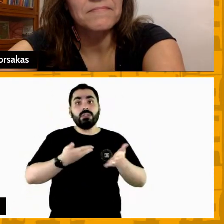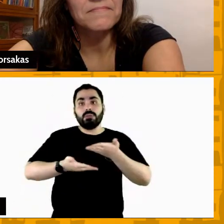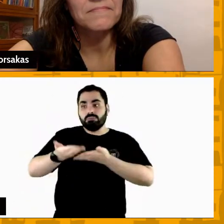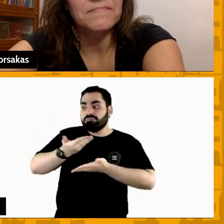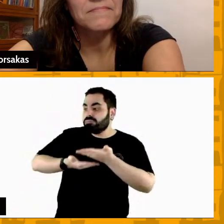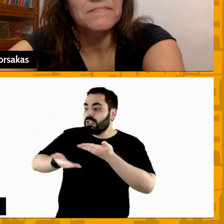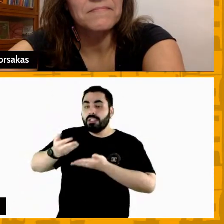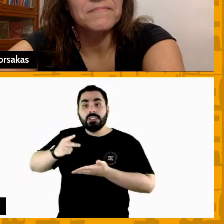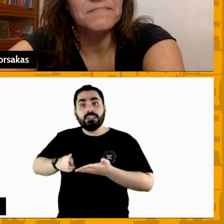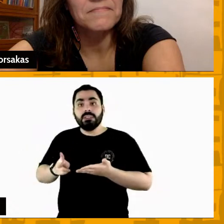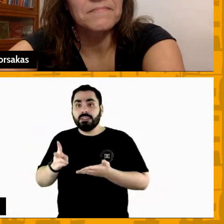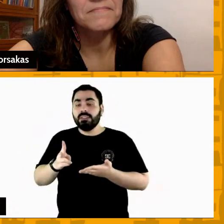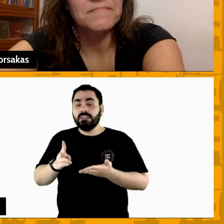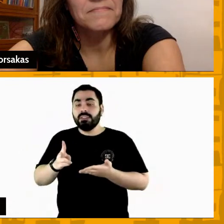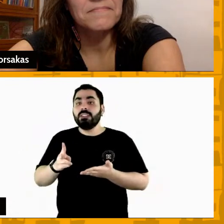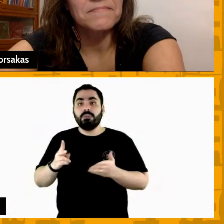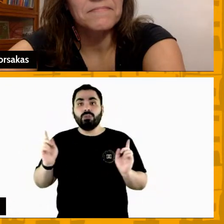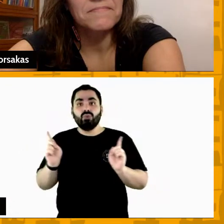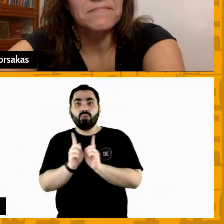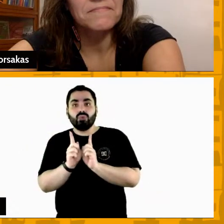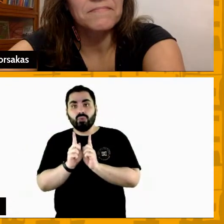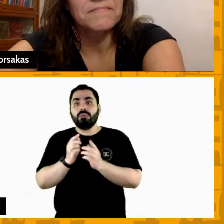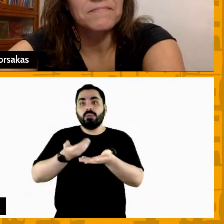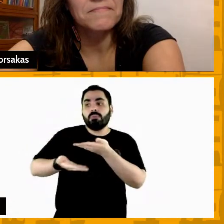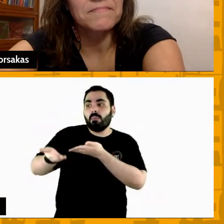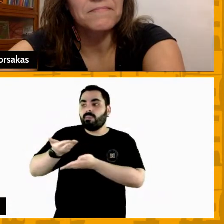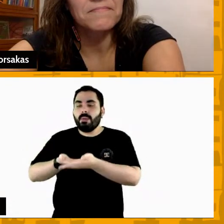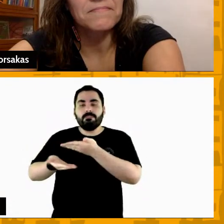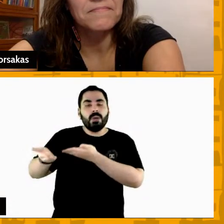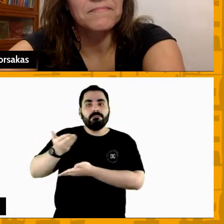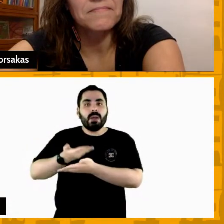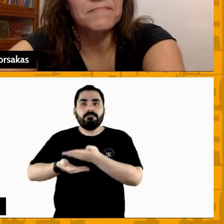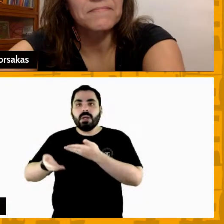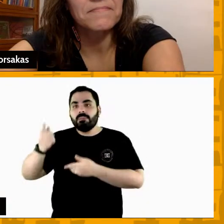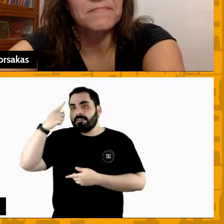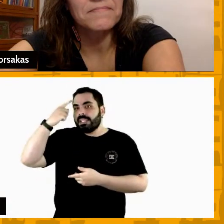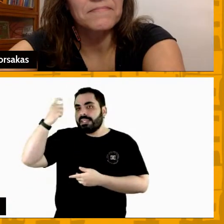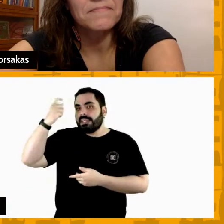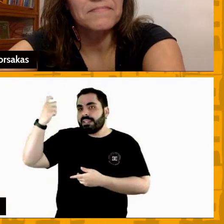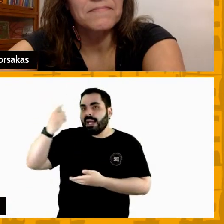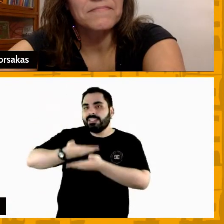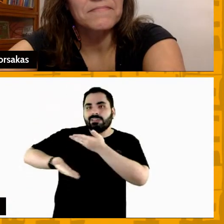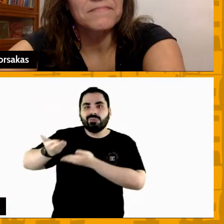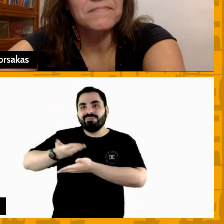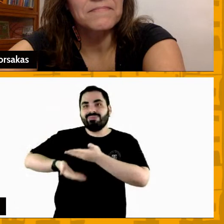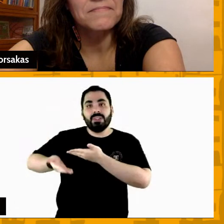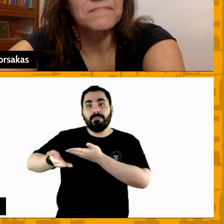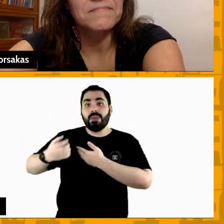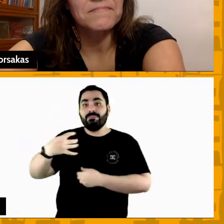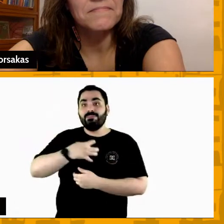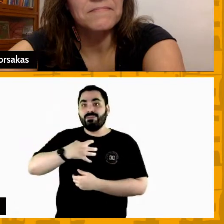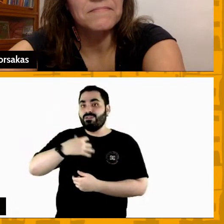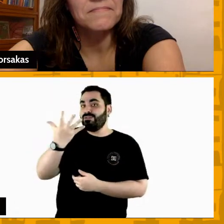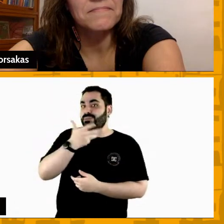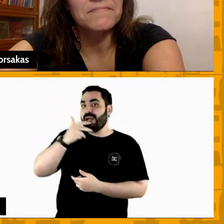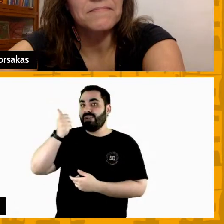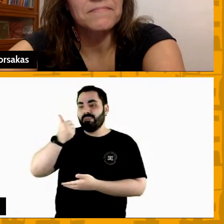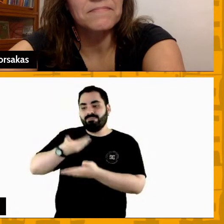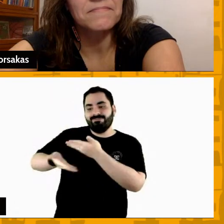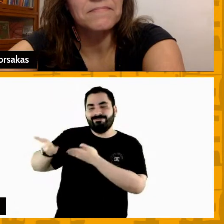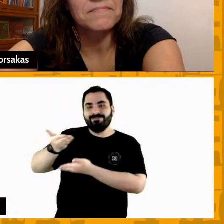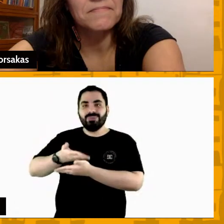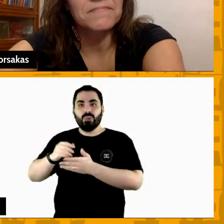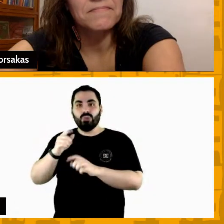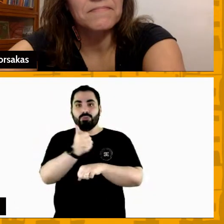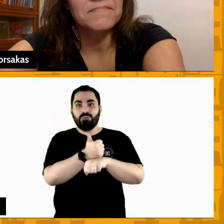ao lado da quadra para que a gente possa passar da melhor forma para os atletas e está sempre pensando no macro